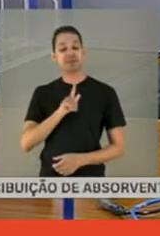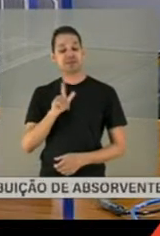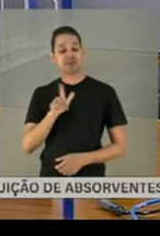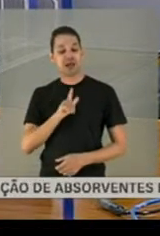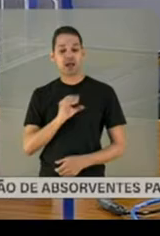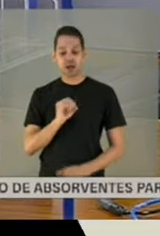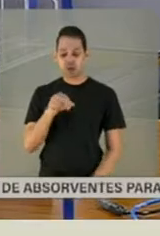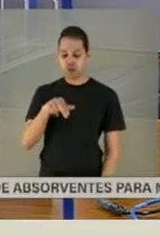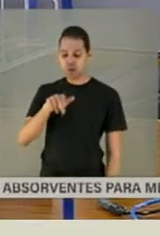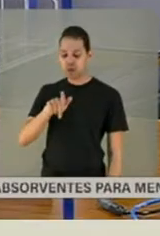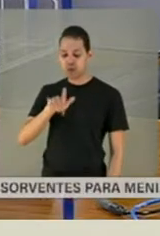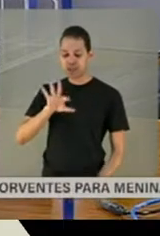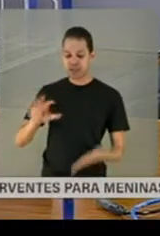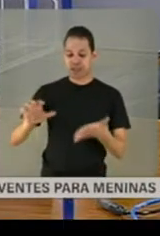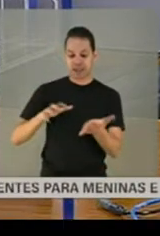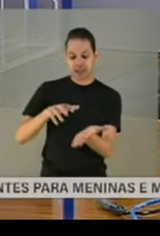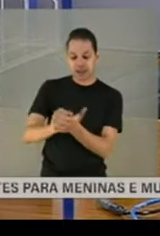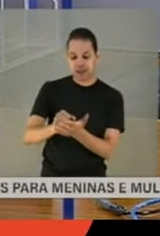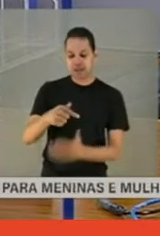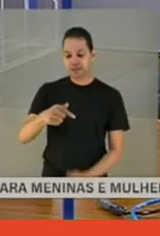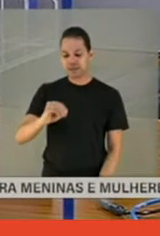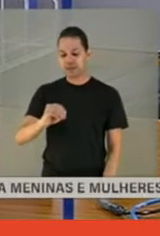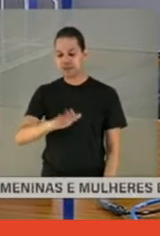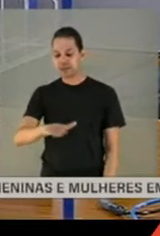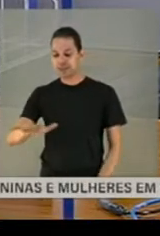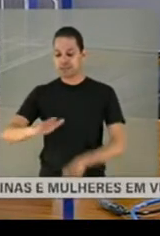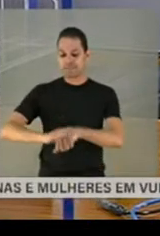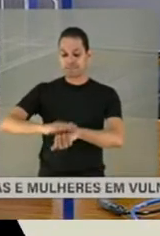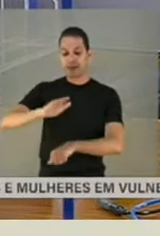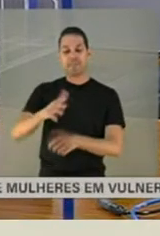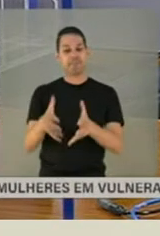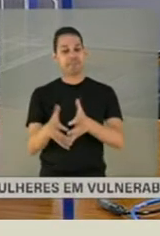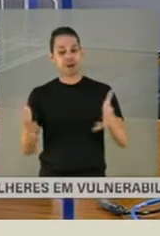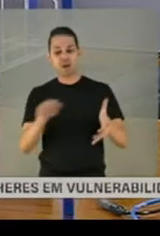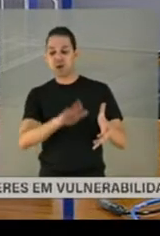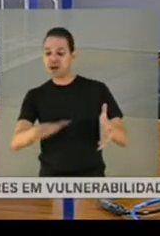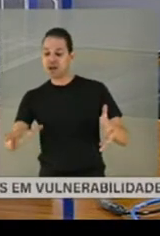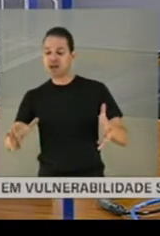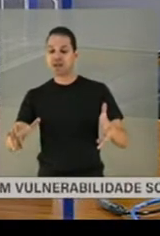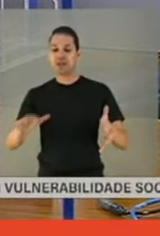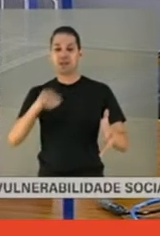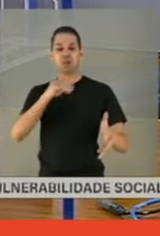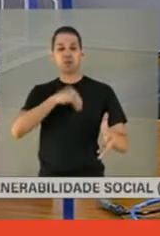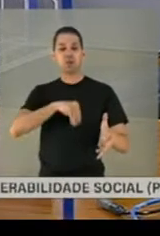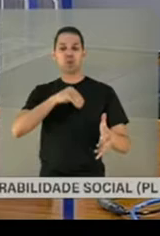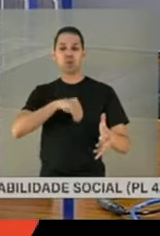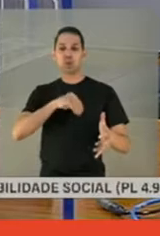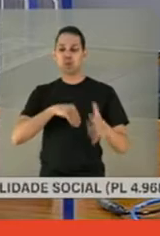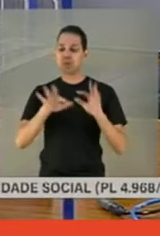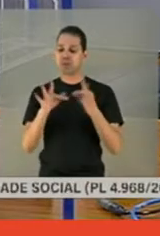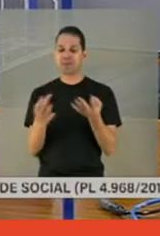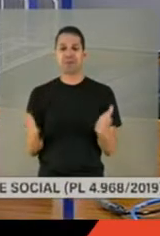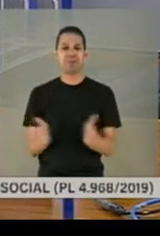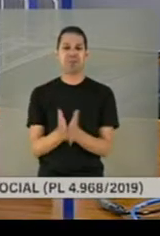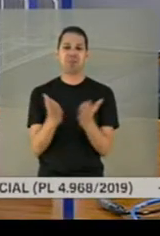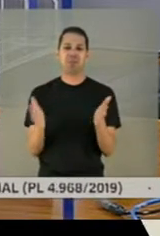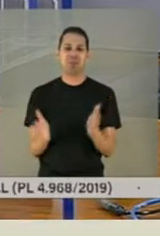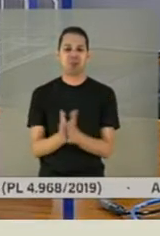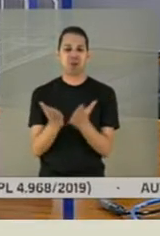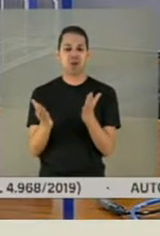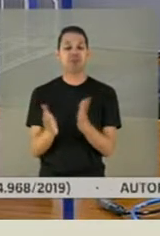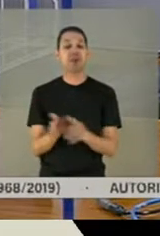são cadastradas mais de 70 crianças. A grande maioria dessas crianças tem um nível socioeconômico muito baixo. Famílias